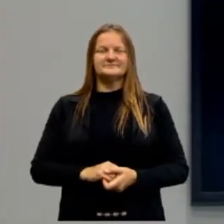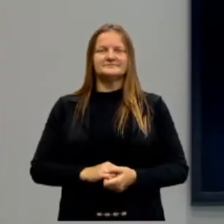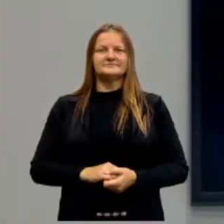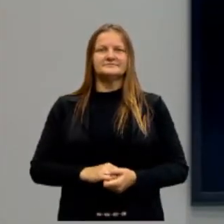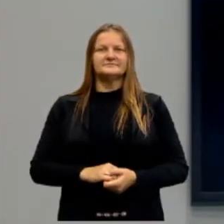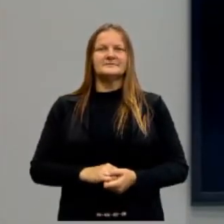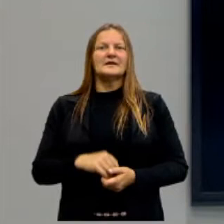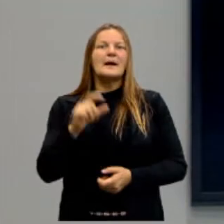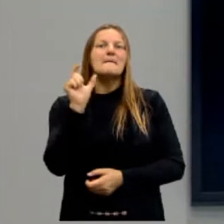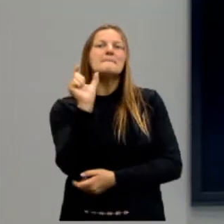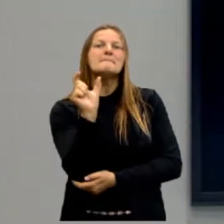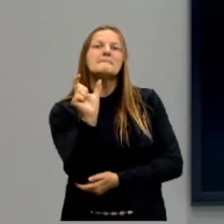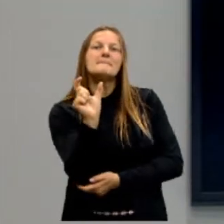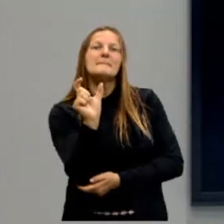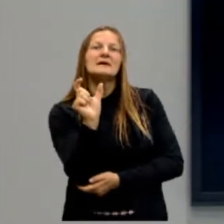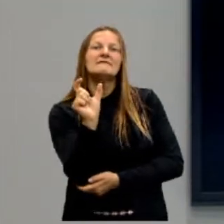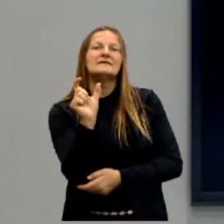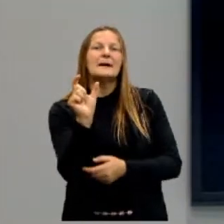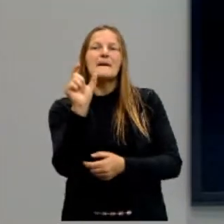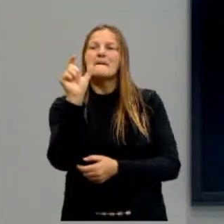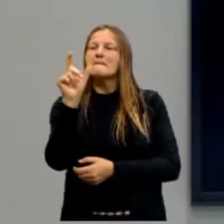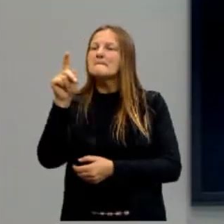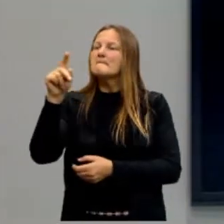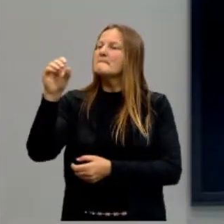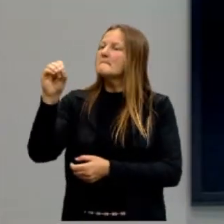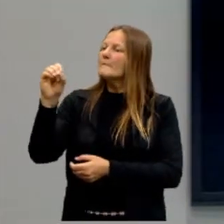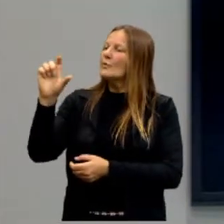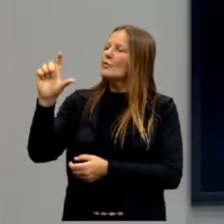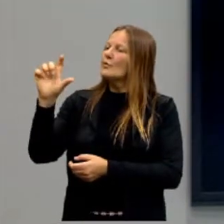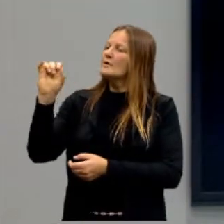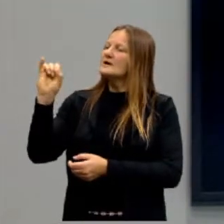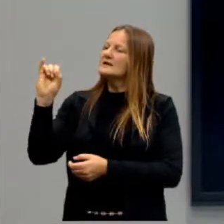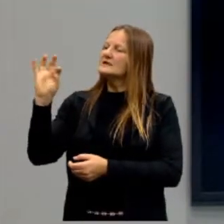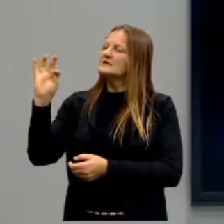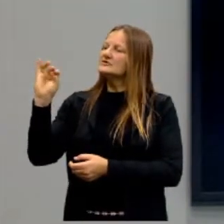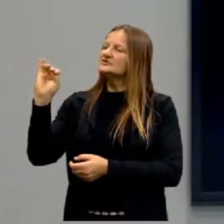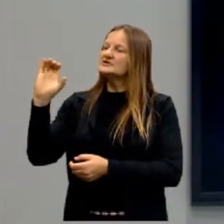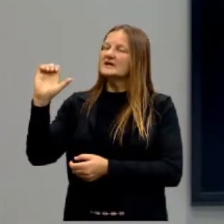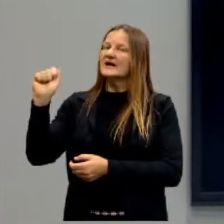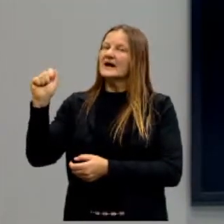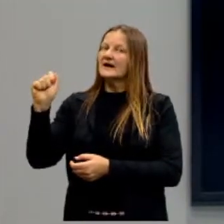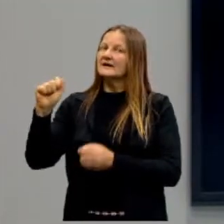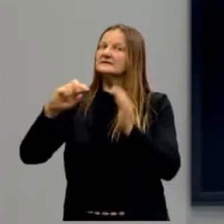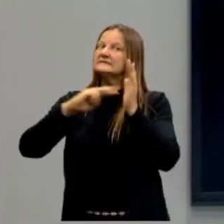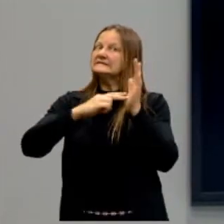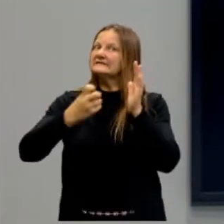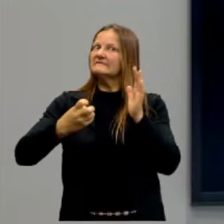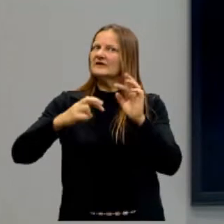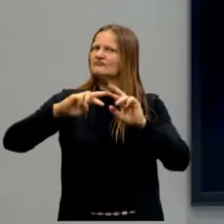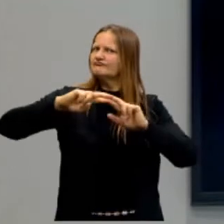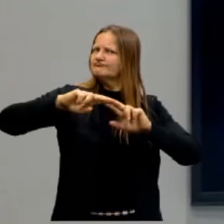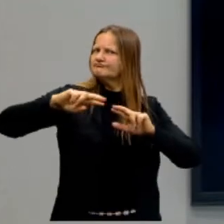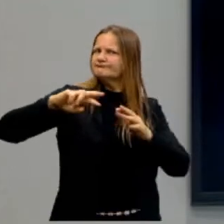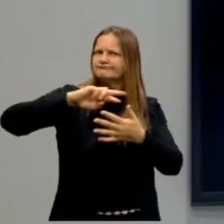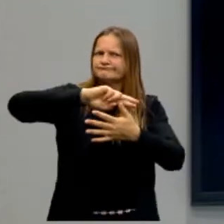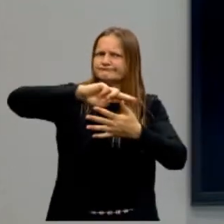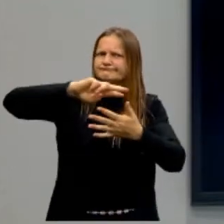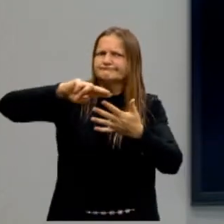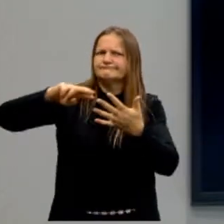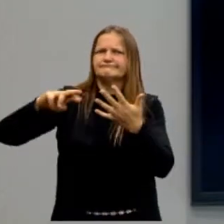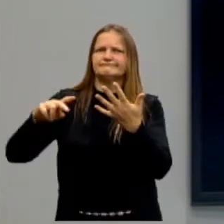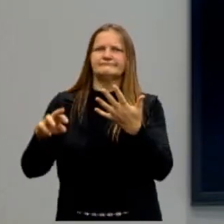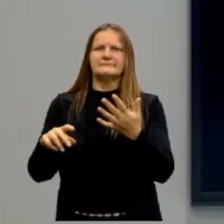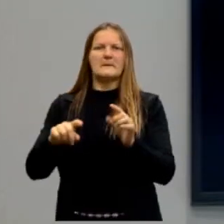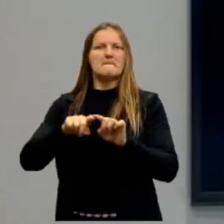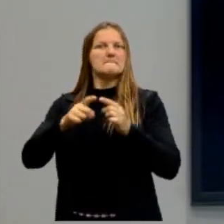A palavra política pode ser utilizada com vários sentidos, aplicados a diversos contextos, mas, por